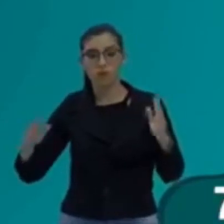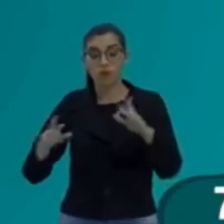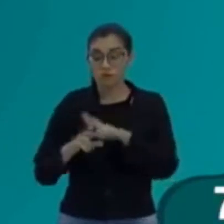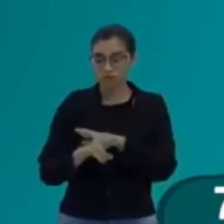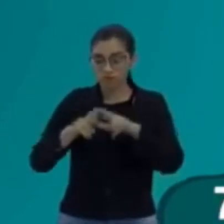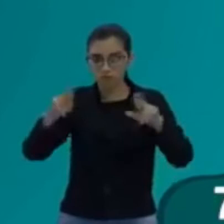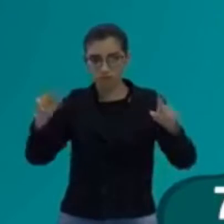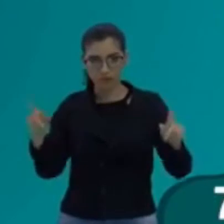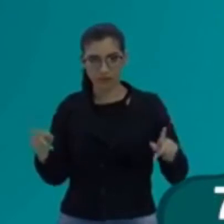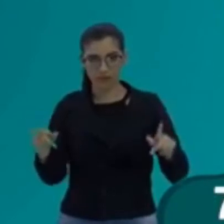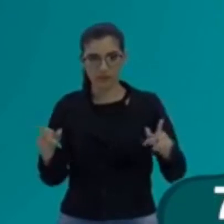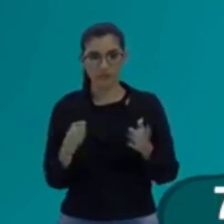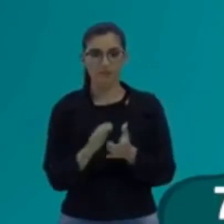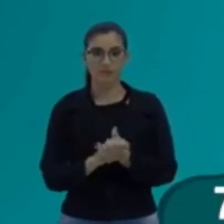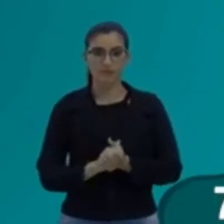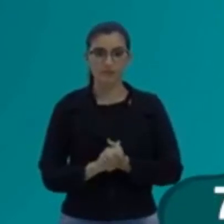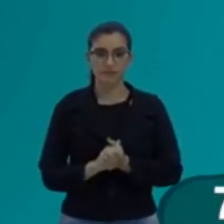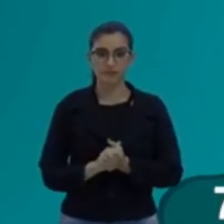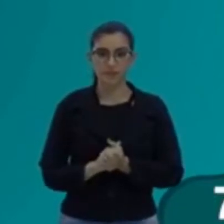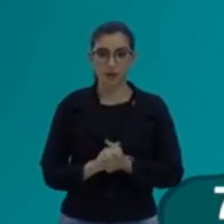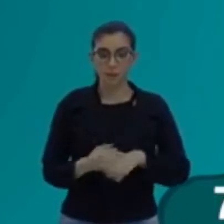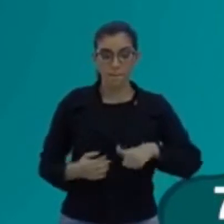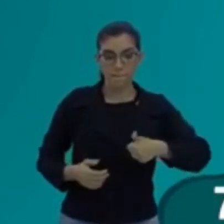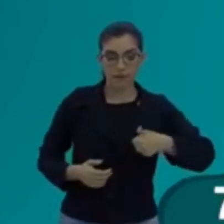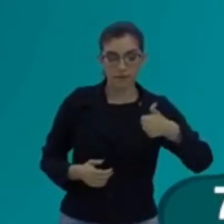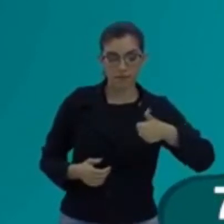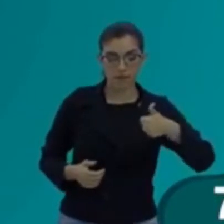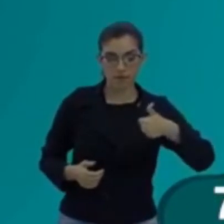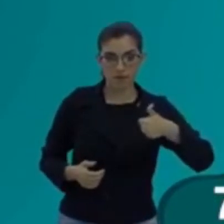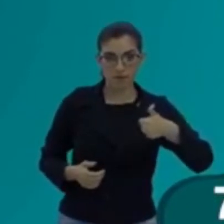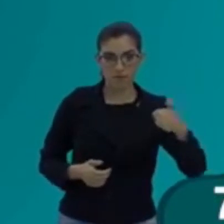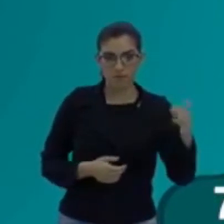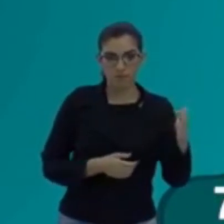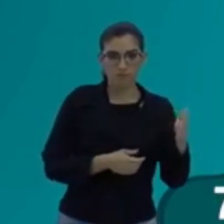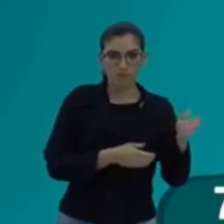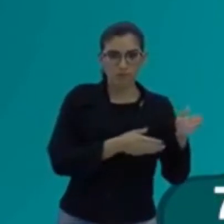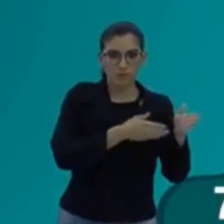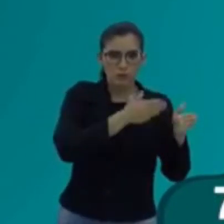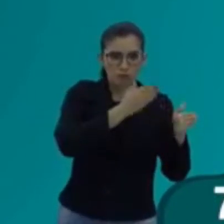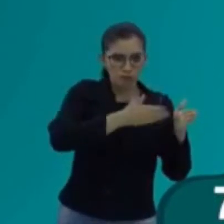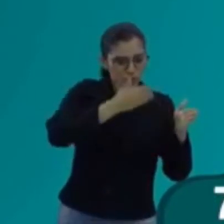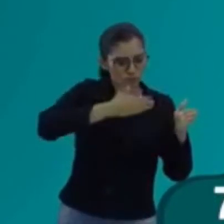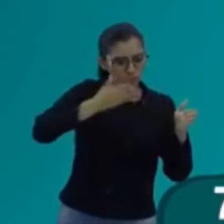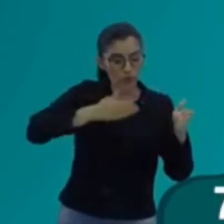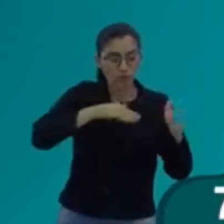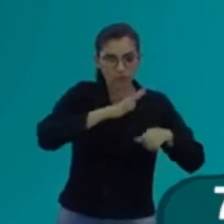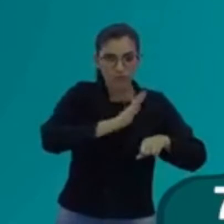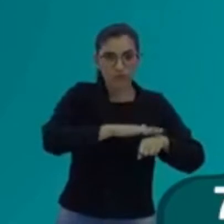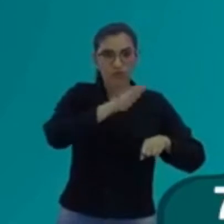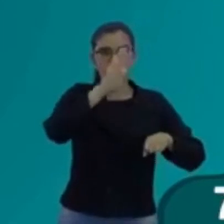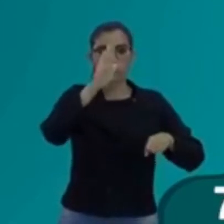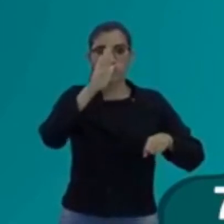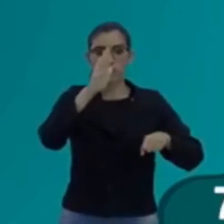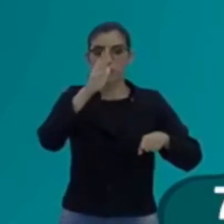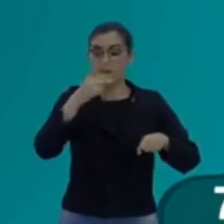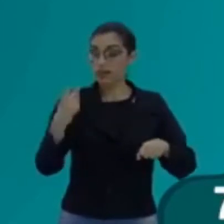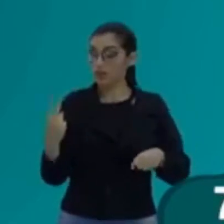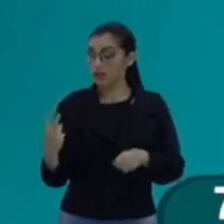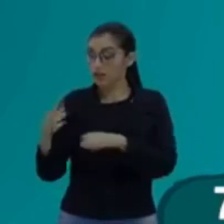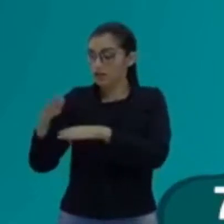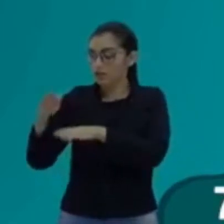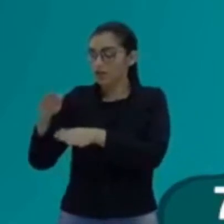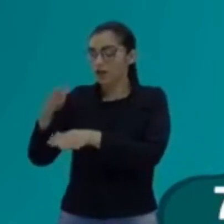que a de número 2. Então, eu digo que essa daqui possui uma frequência maior, enquanto essa segunda possui uma frequência